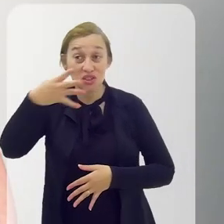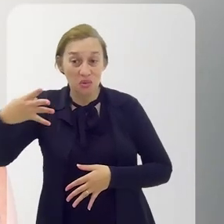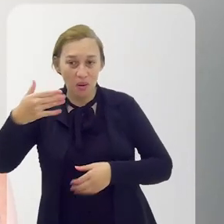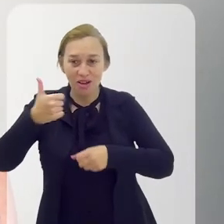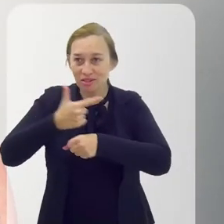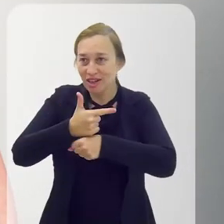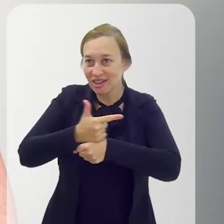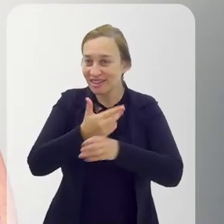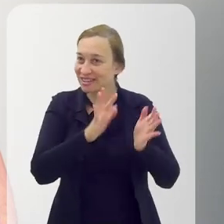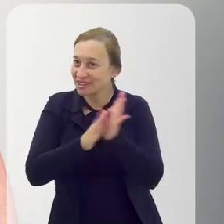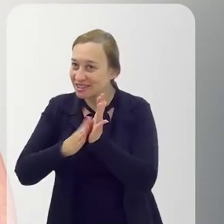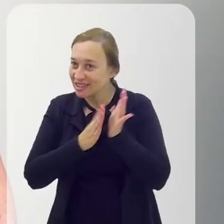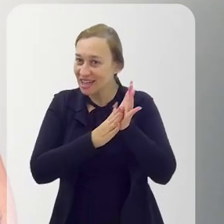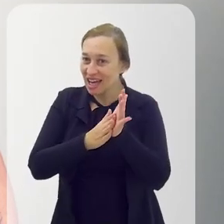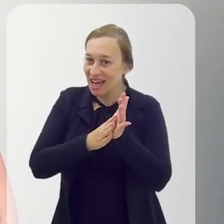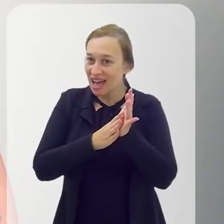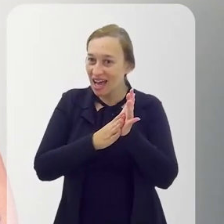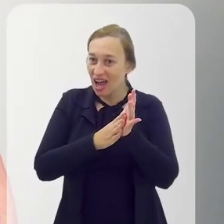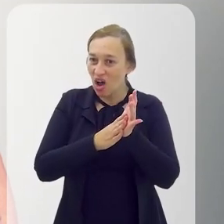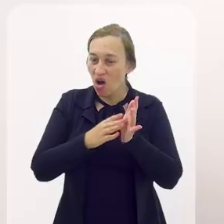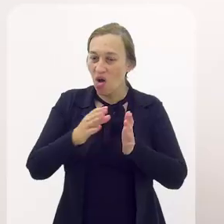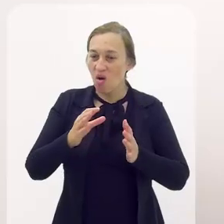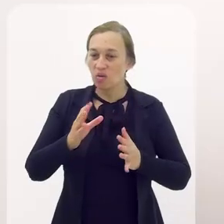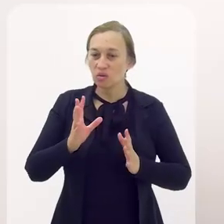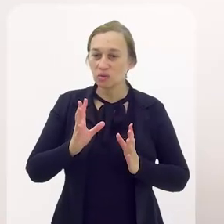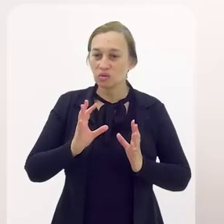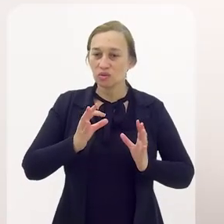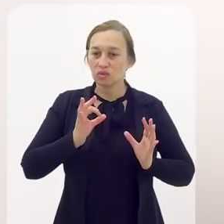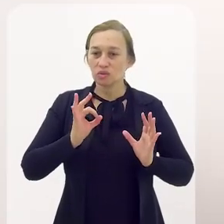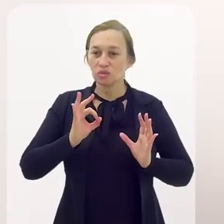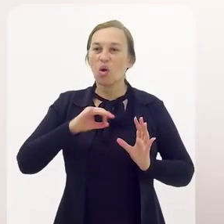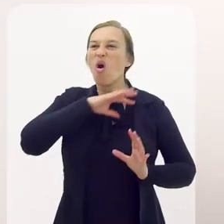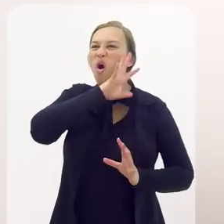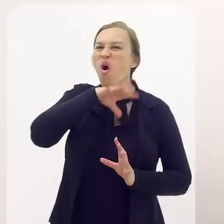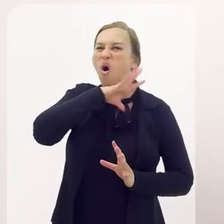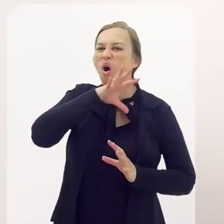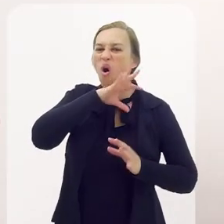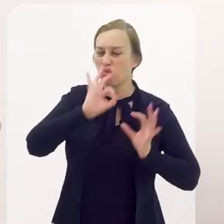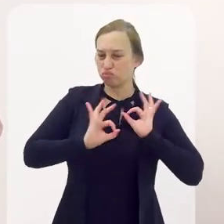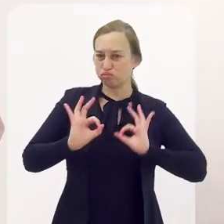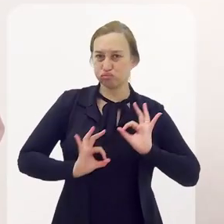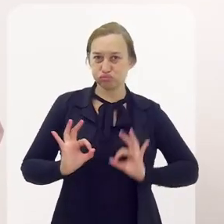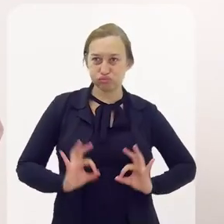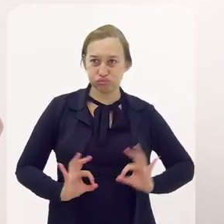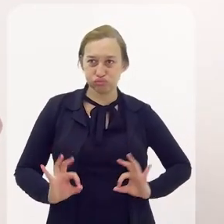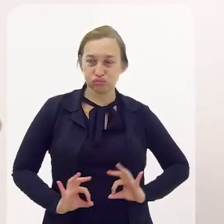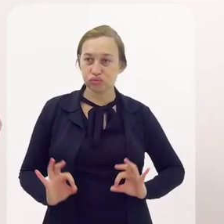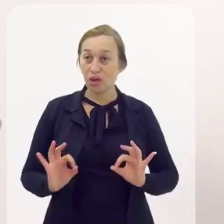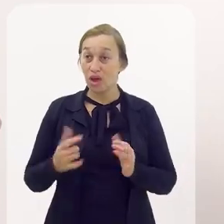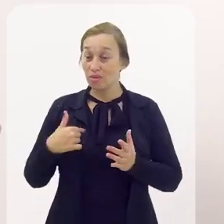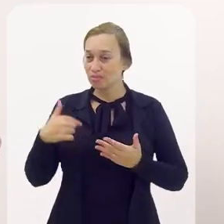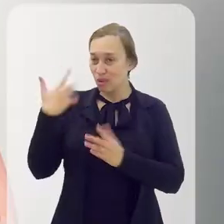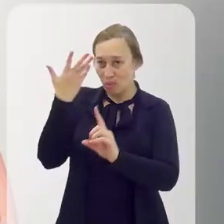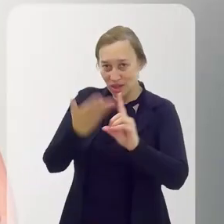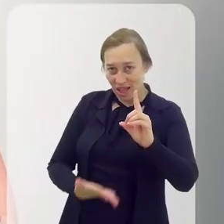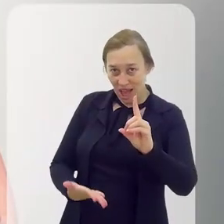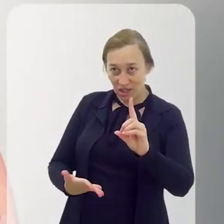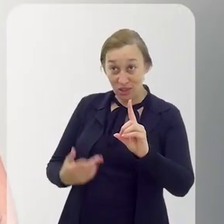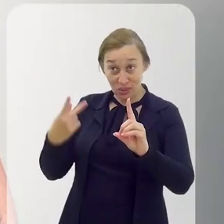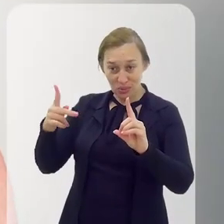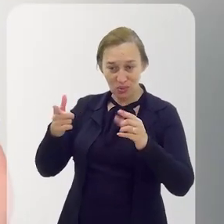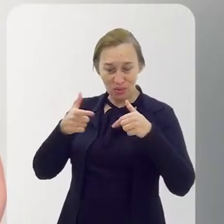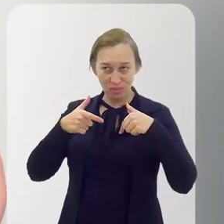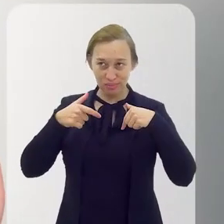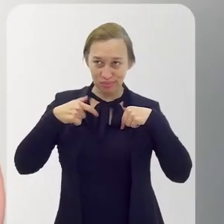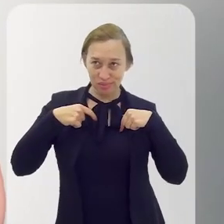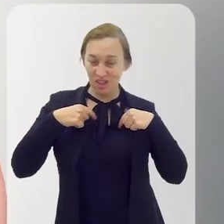a Grande Rio vem com o nosso destino é ser onça. Hoje eu botei esse cordão aqui em sua homenagem. Sim, a gente vai